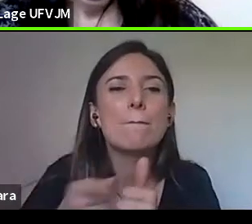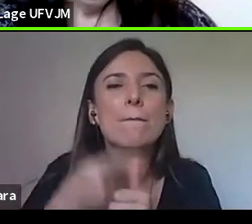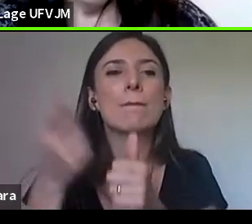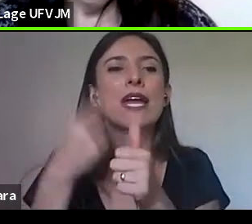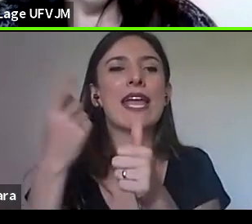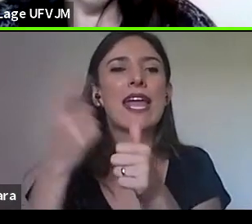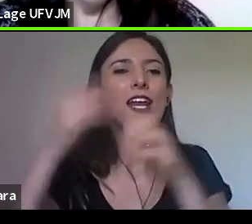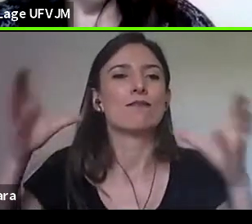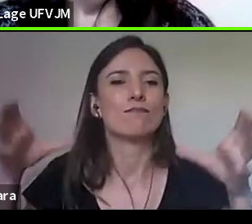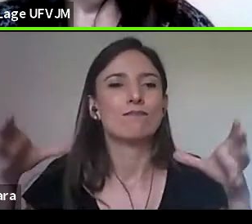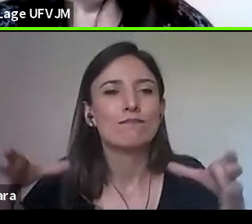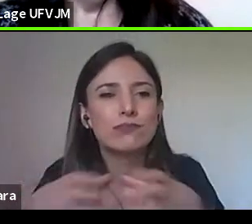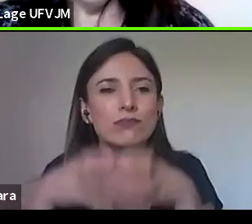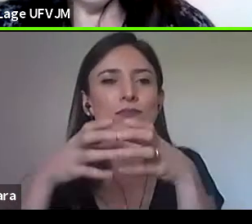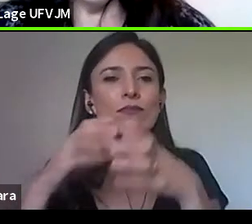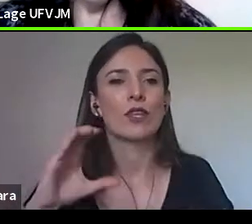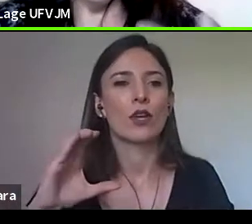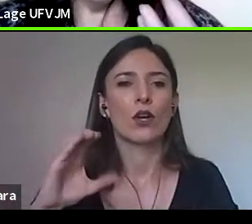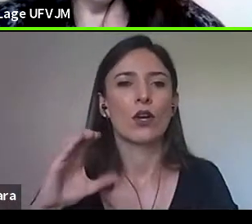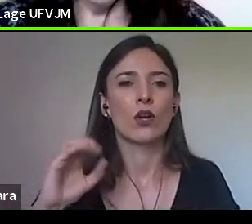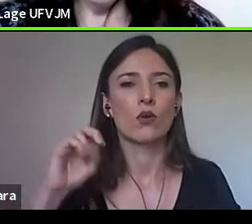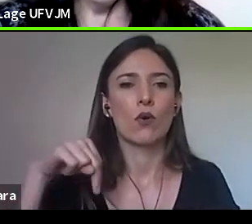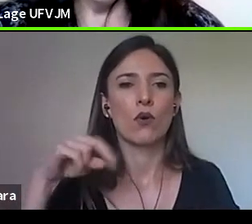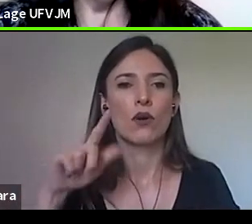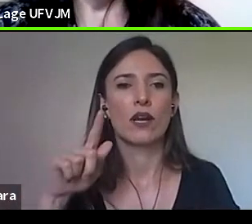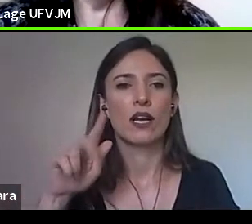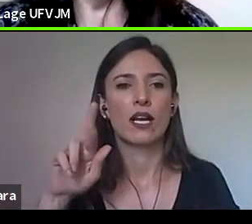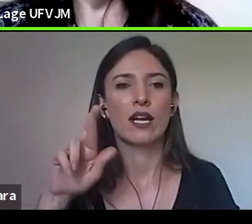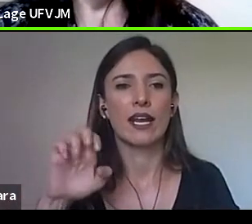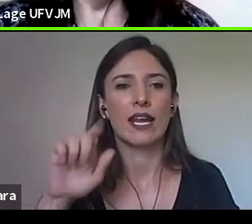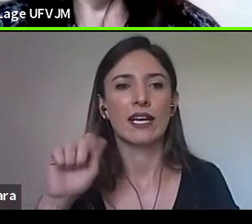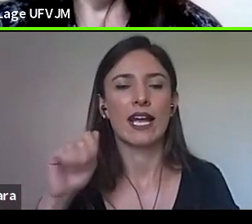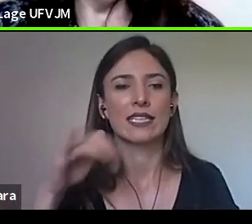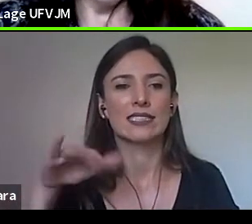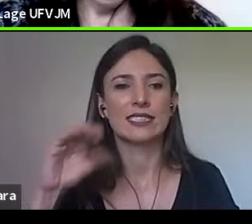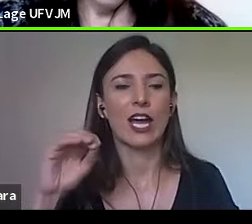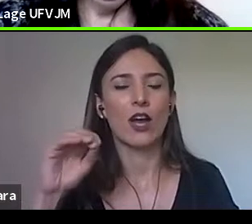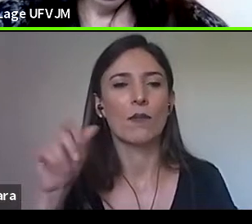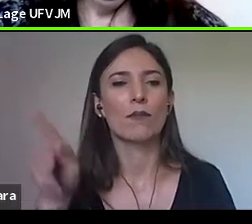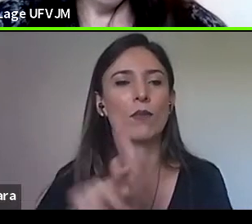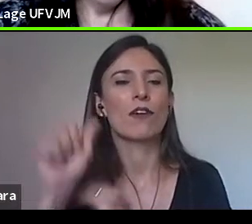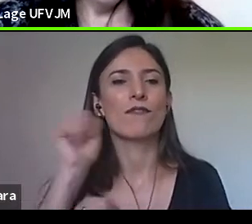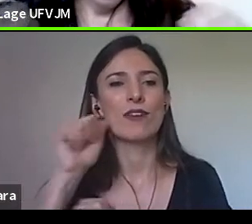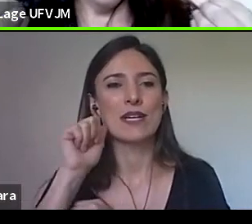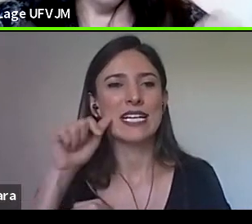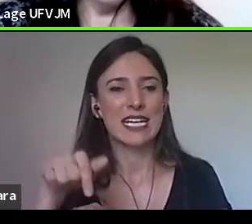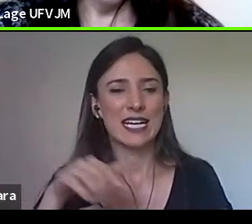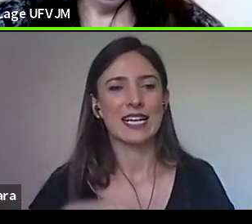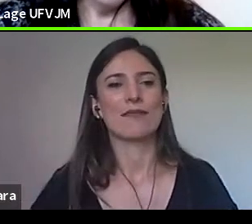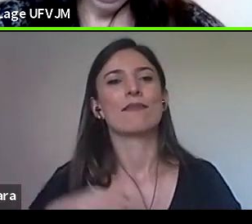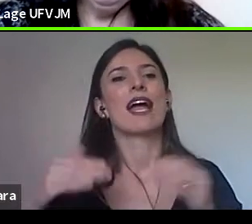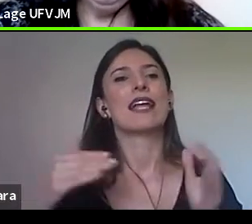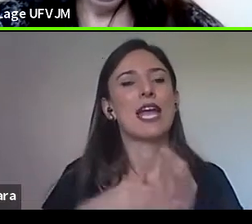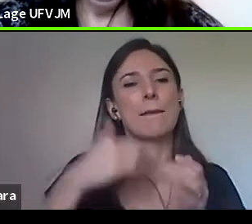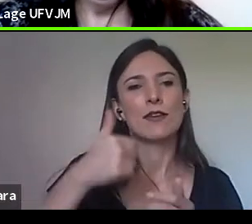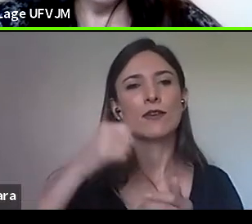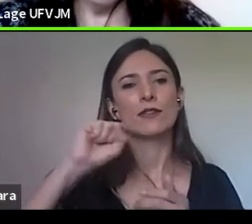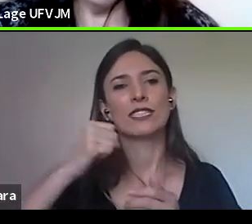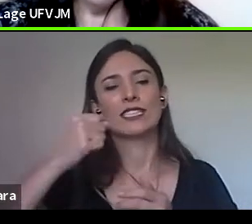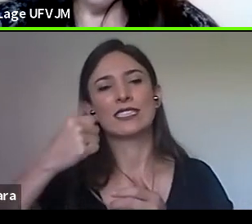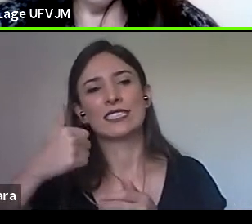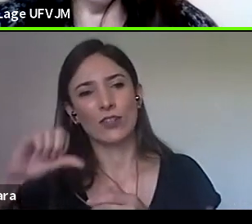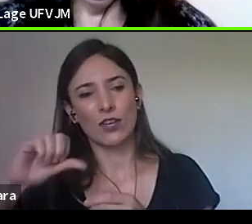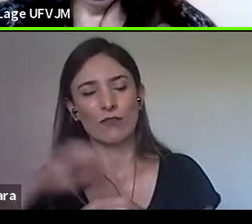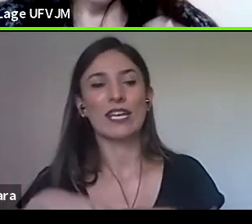1849. Então, esse momento de 1822, o que a gente tem prevalecendo aqui são conventos e recolhimentos.